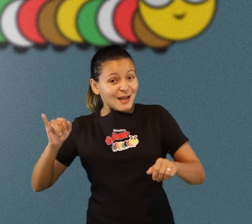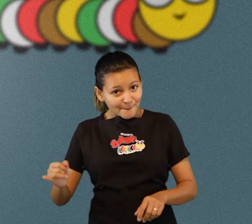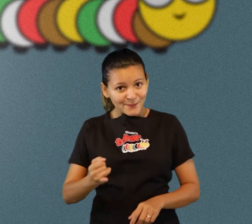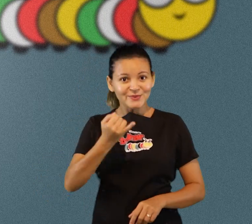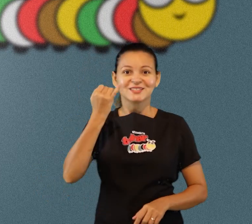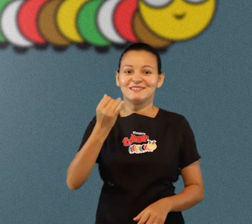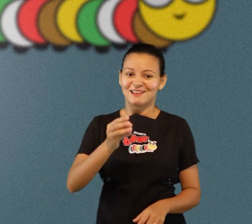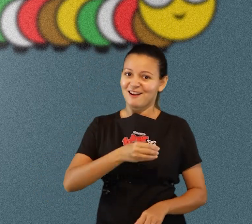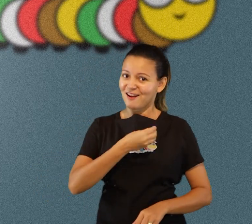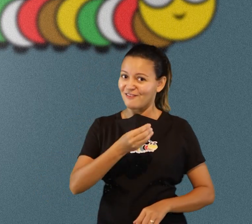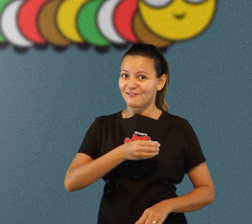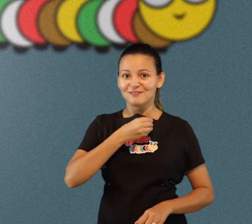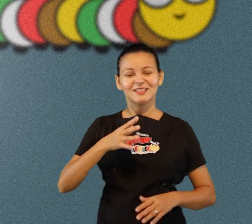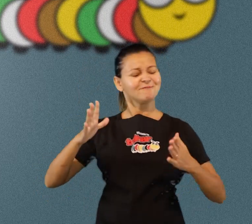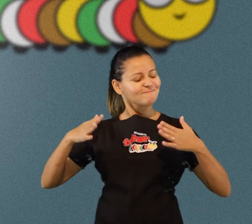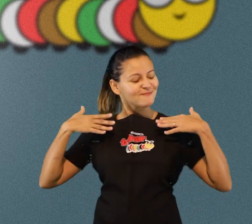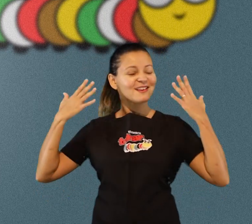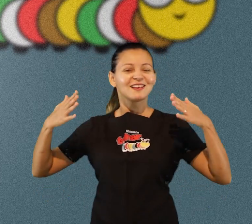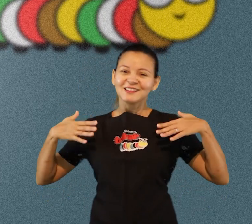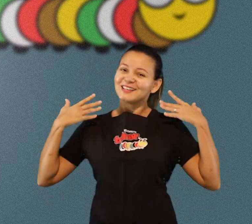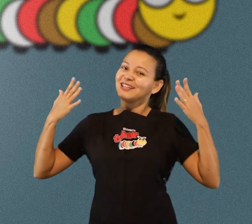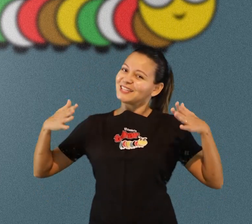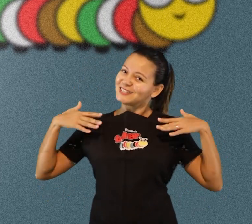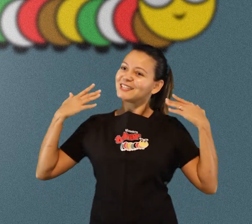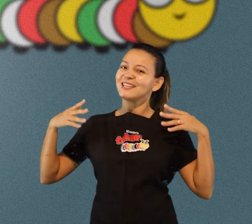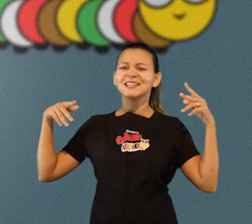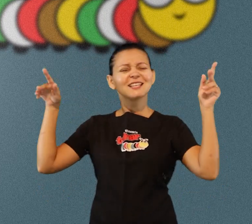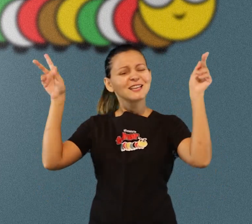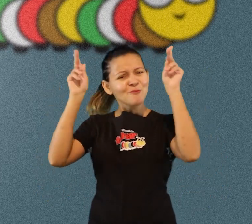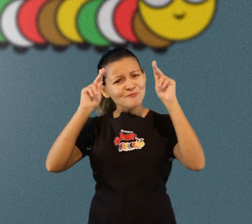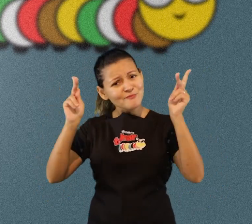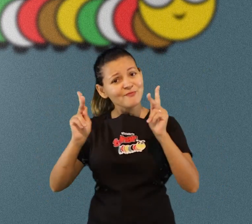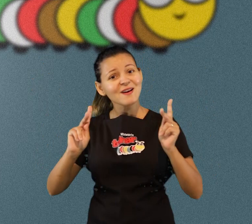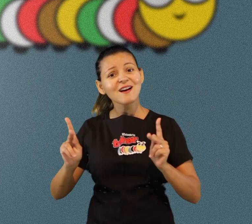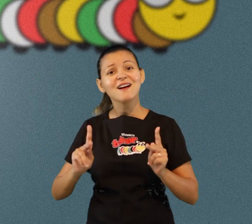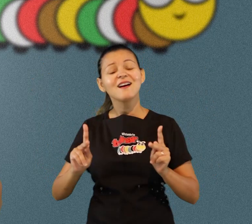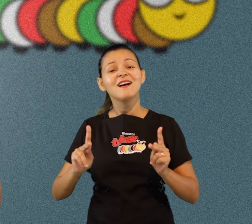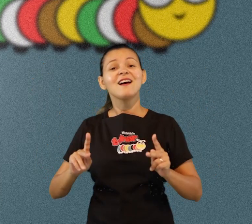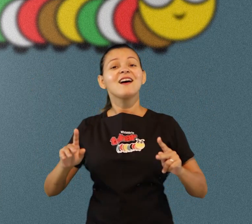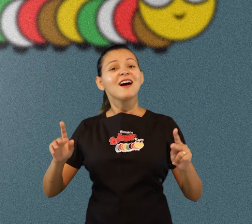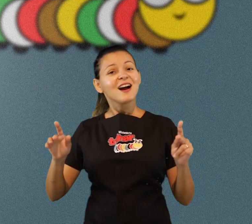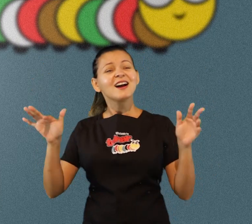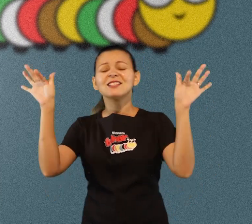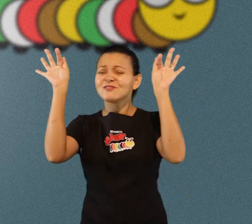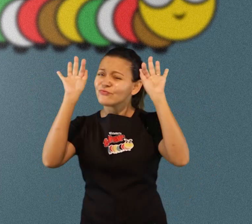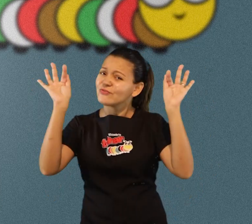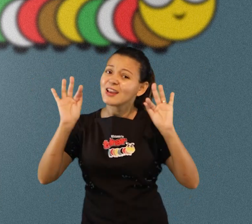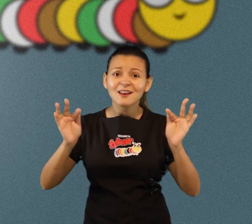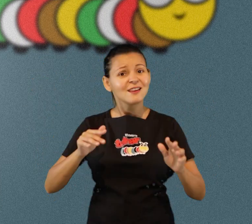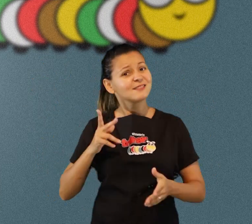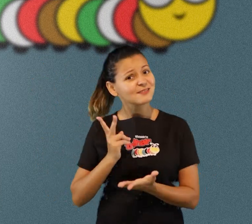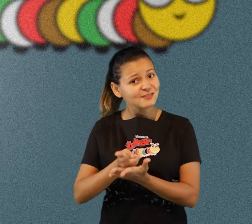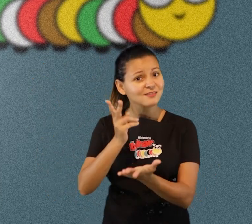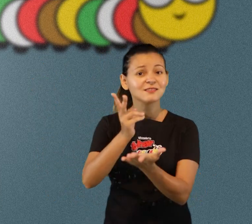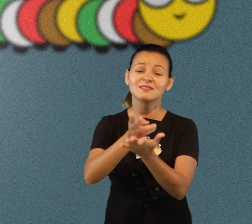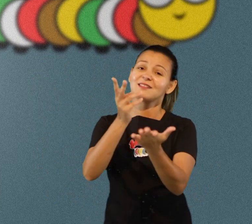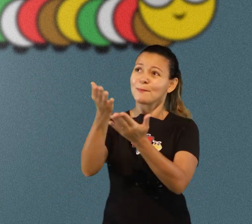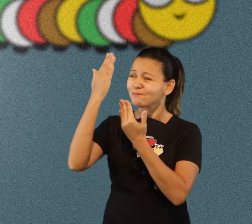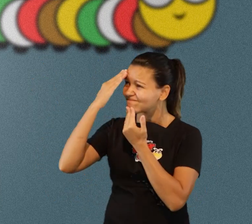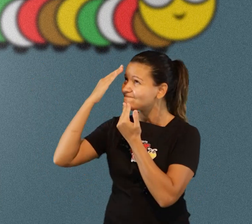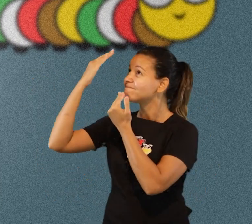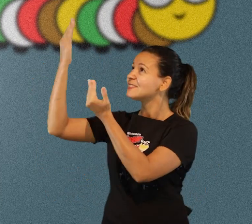mais precioso que é a sua vida a sua saúde e se alegre na presença do Senhor e